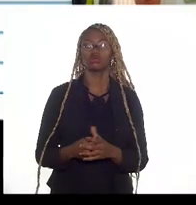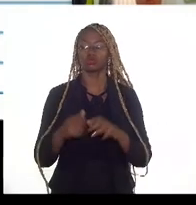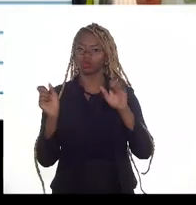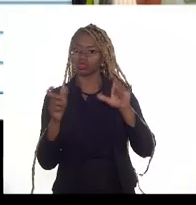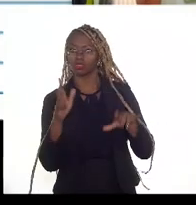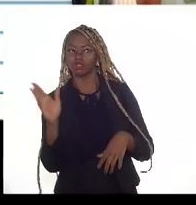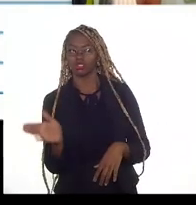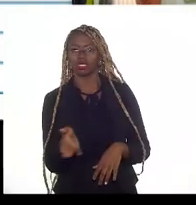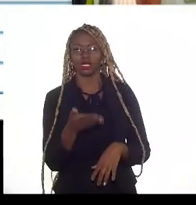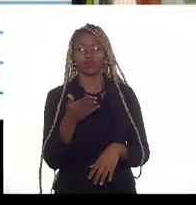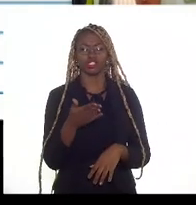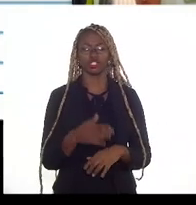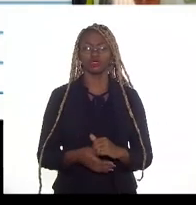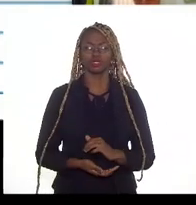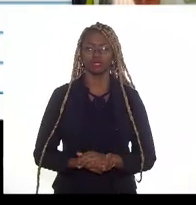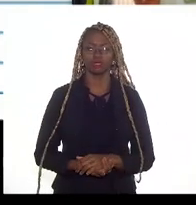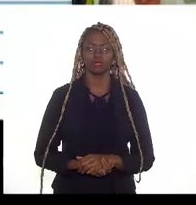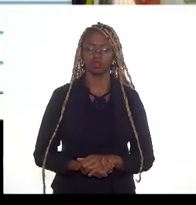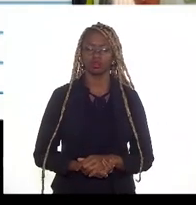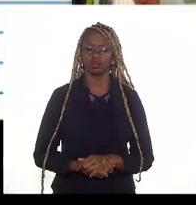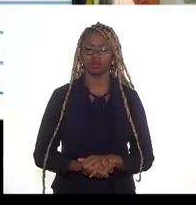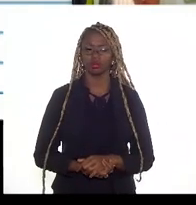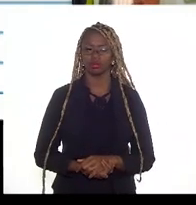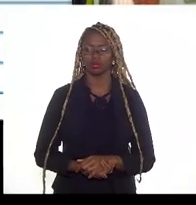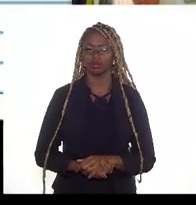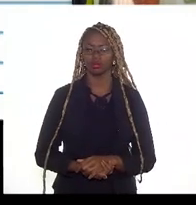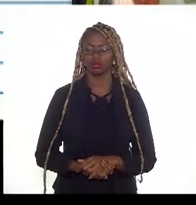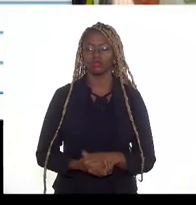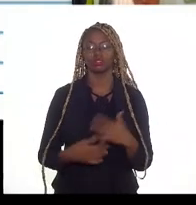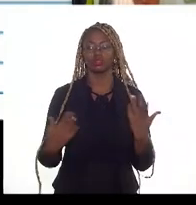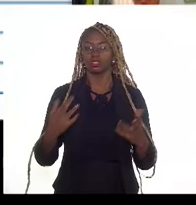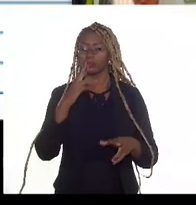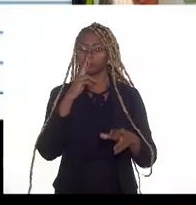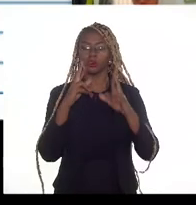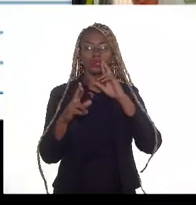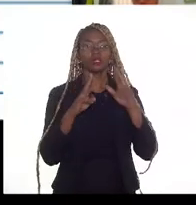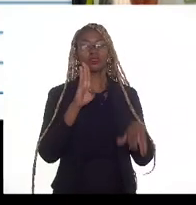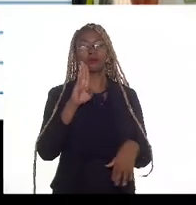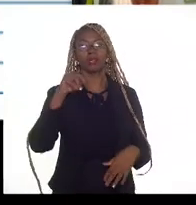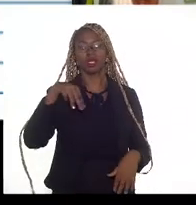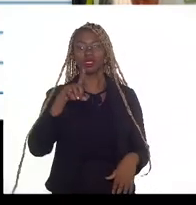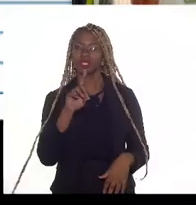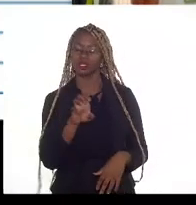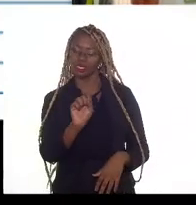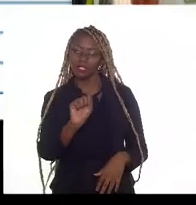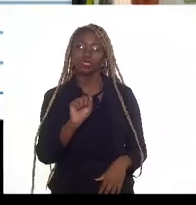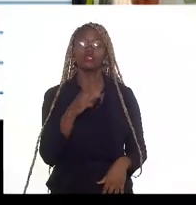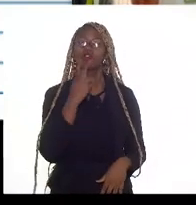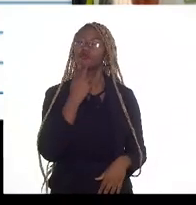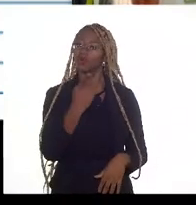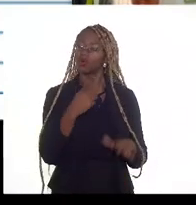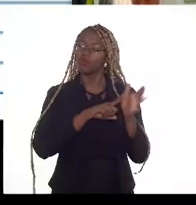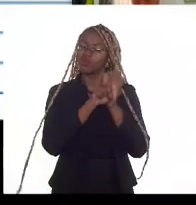slide, e aí a gente traz aqui um resultado do BNDES que estudou essa questão